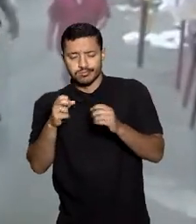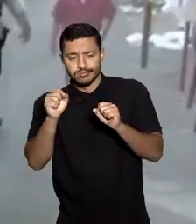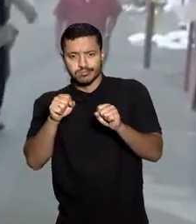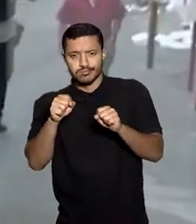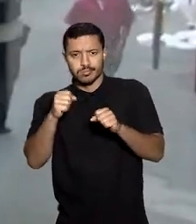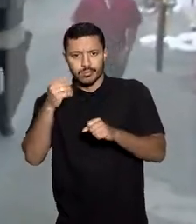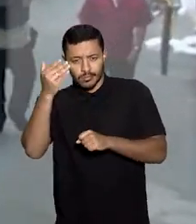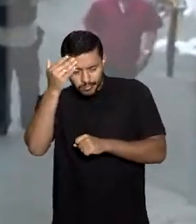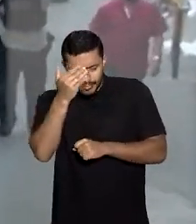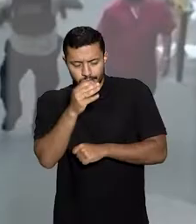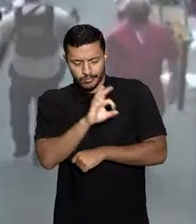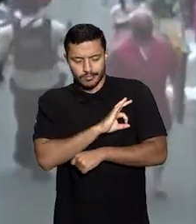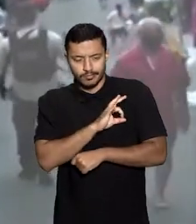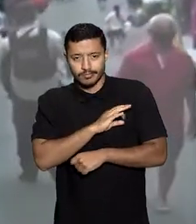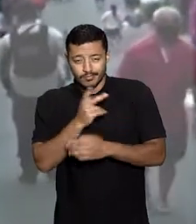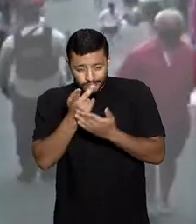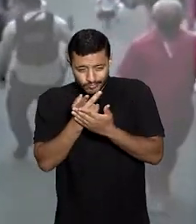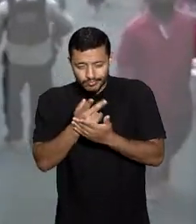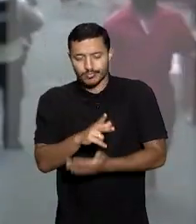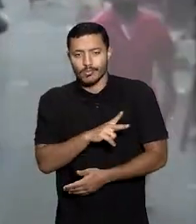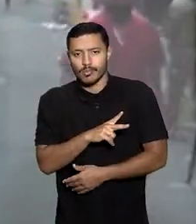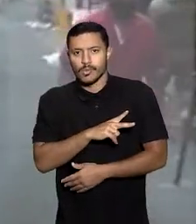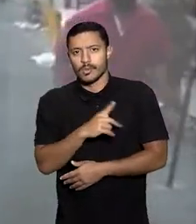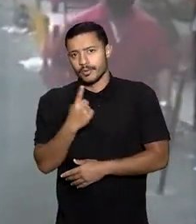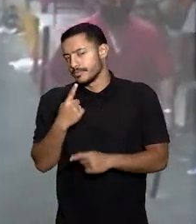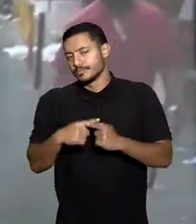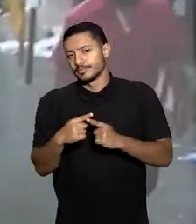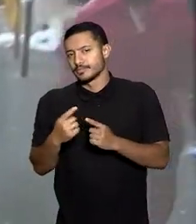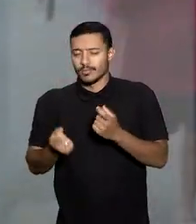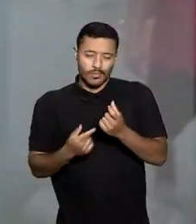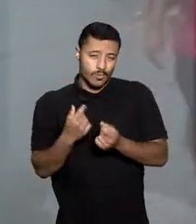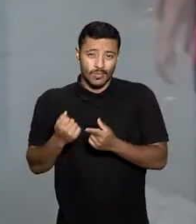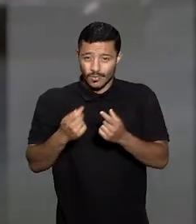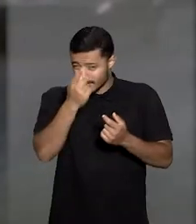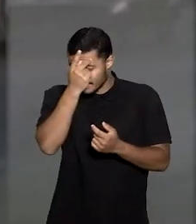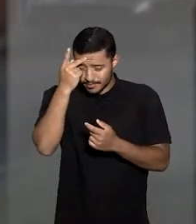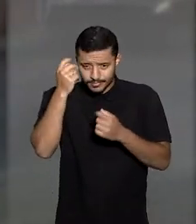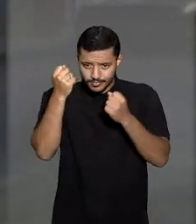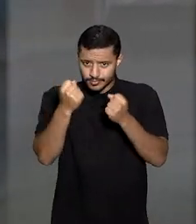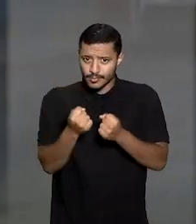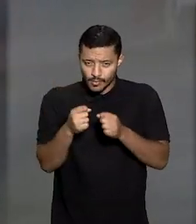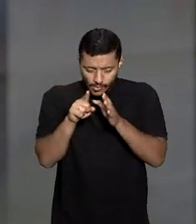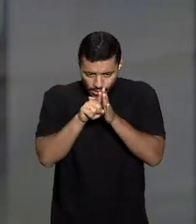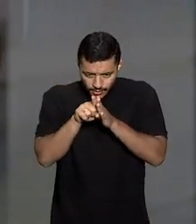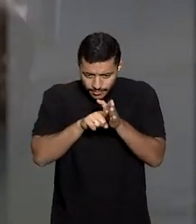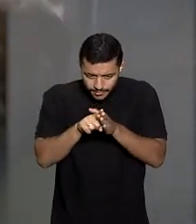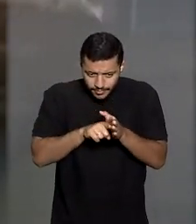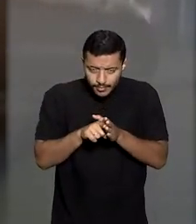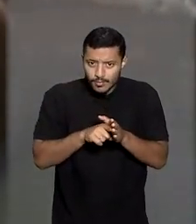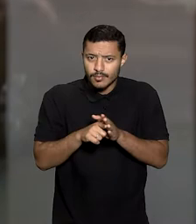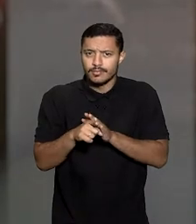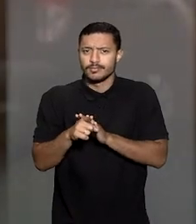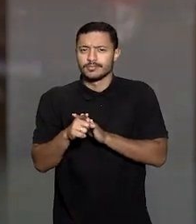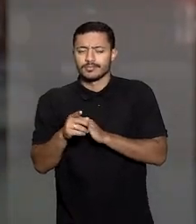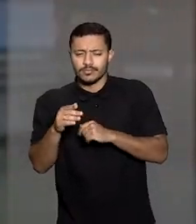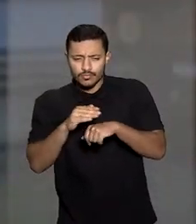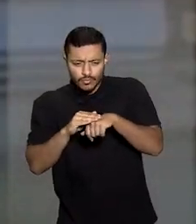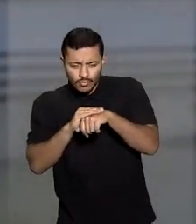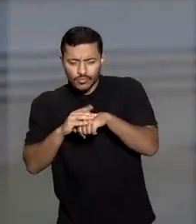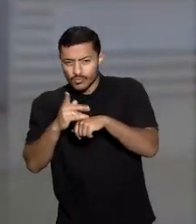tal como a busca pessoal, uma vez que não é qualquer do povo que pode investigar, interrogar,